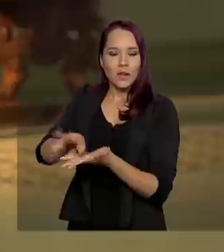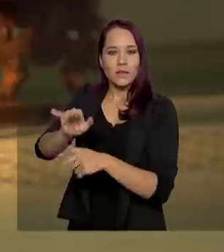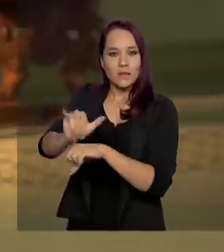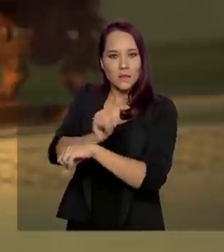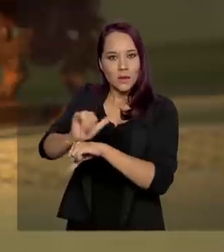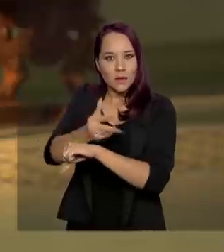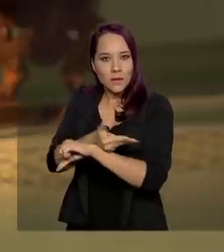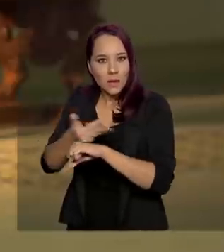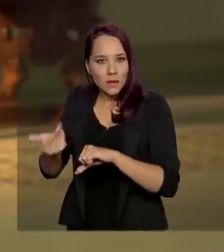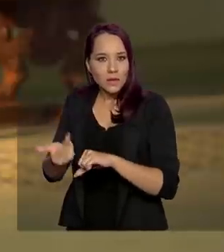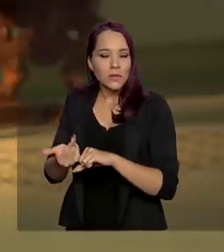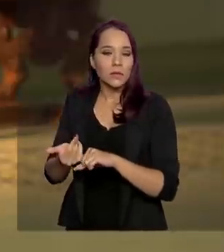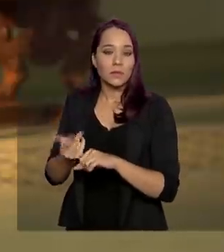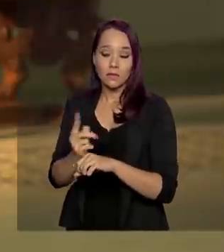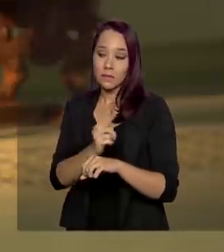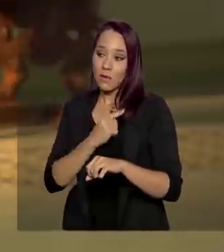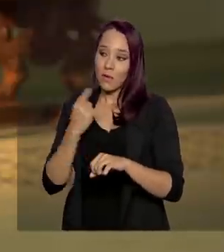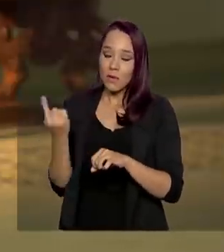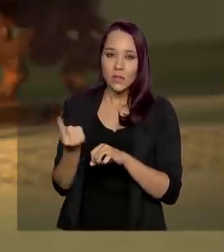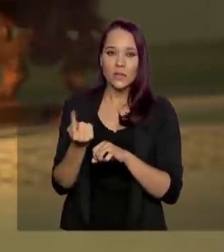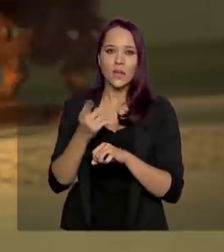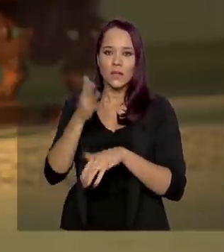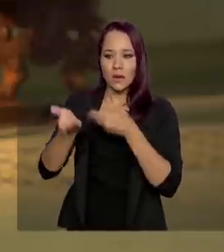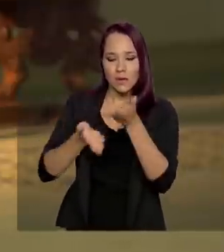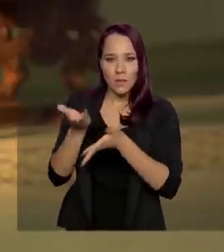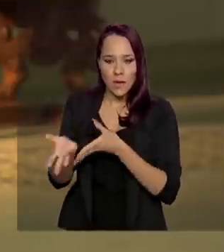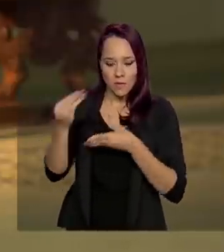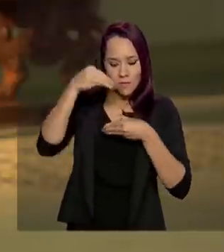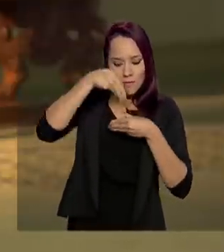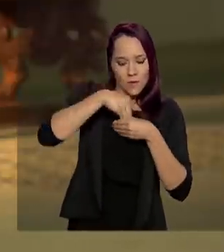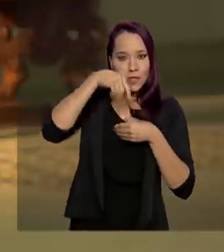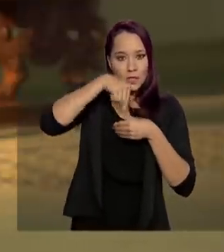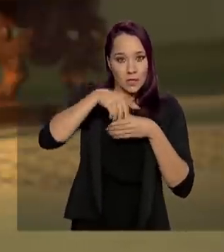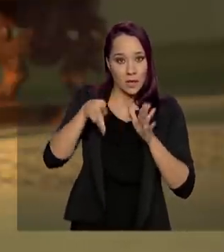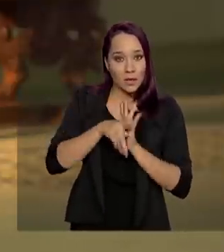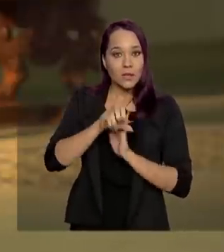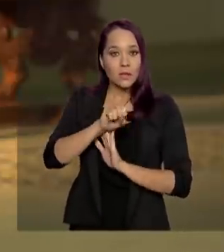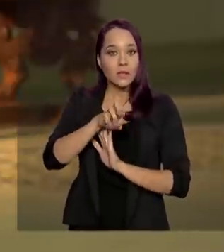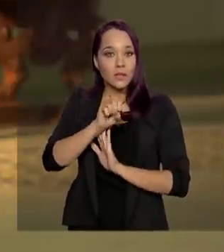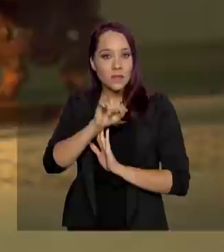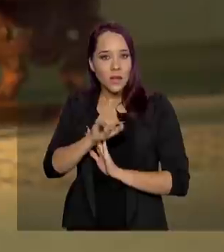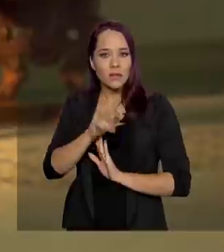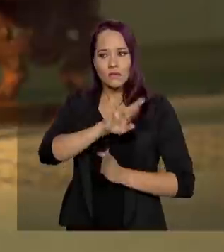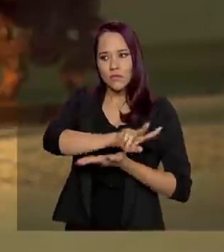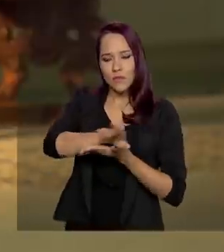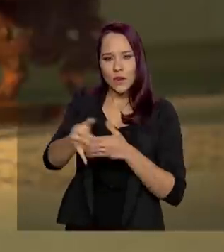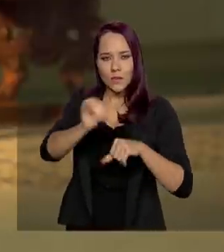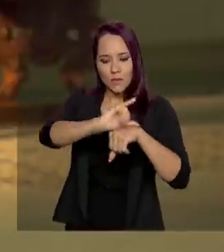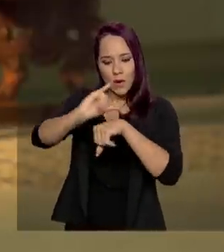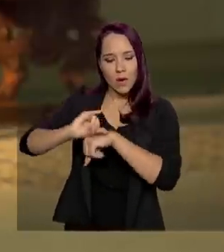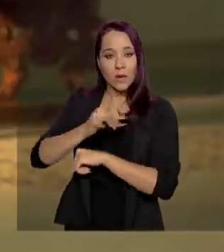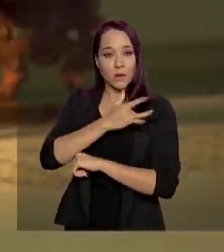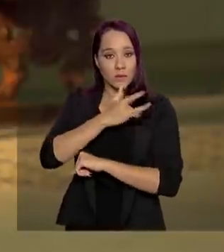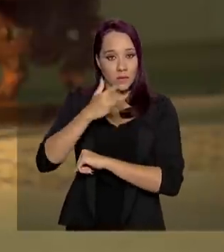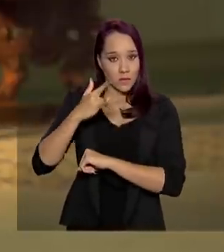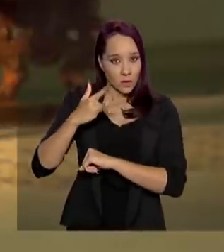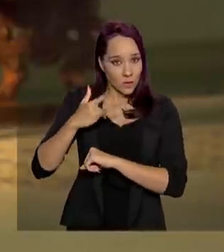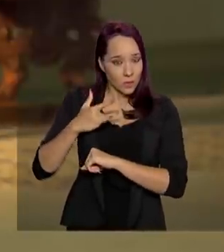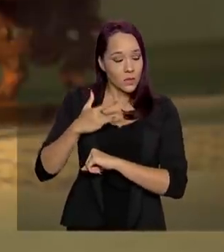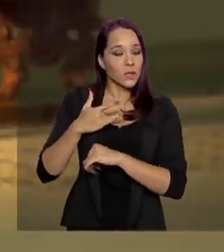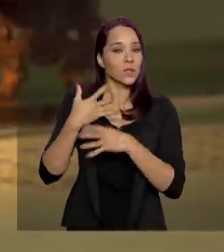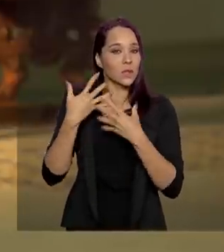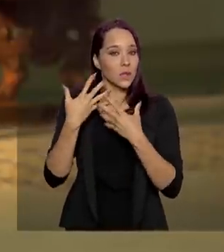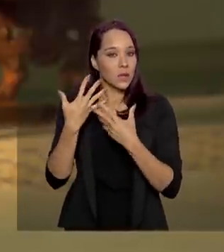tomadas. Nós interiorizamos o tratamento. A CESAI, ela dispõe de vários postos de saúde que